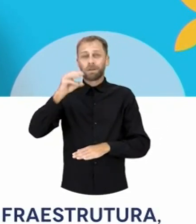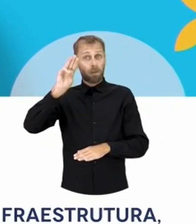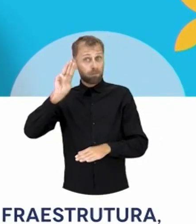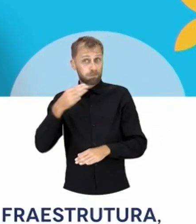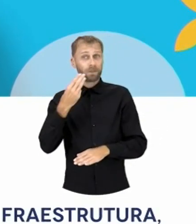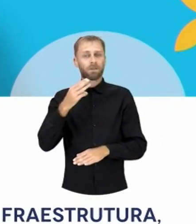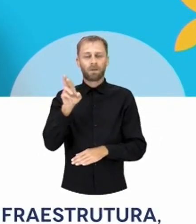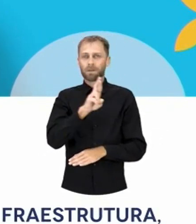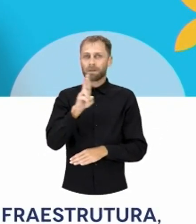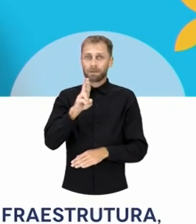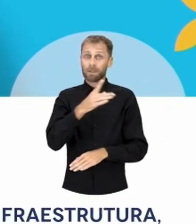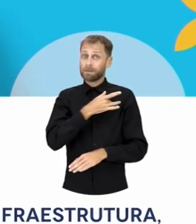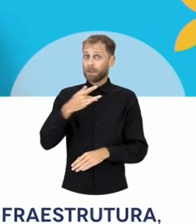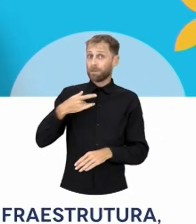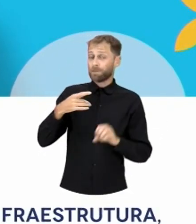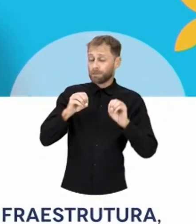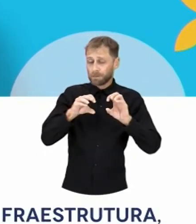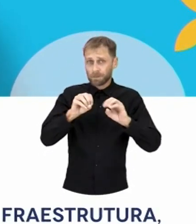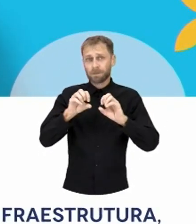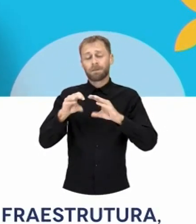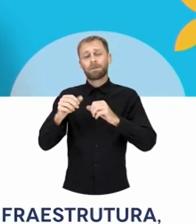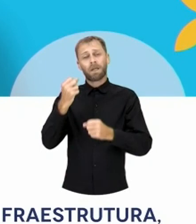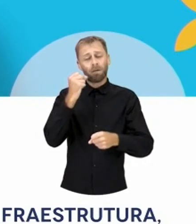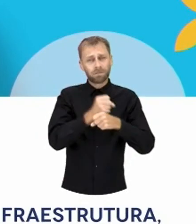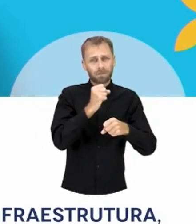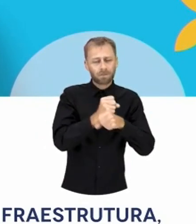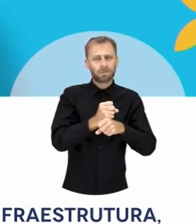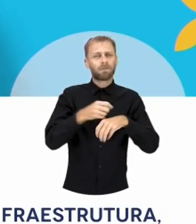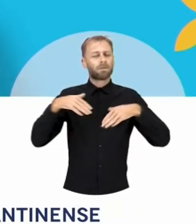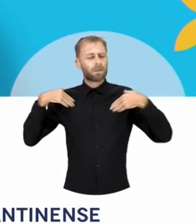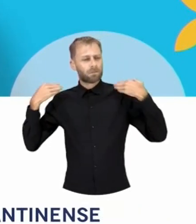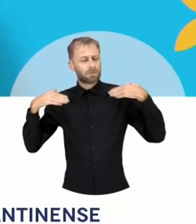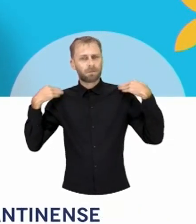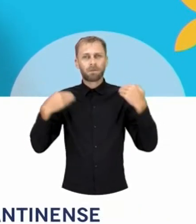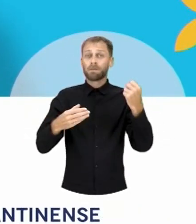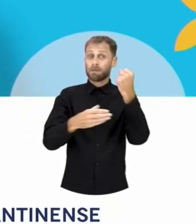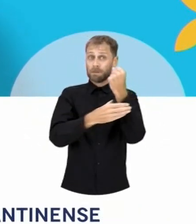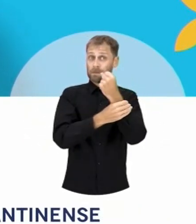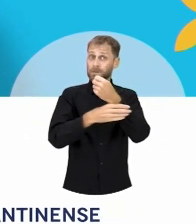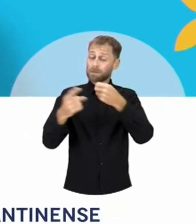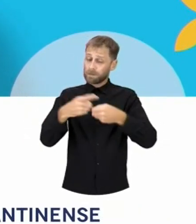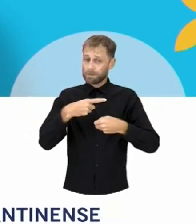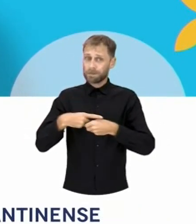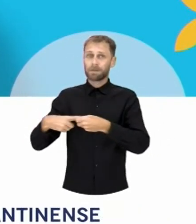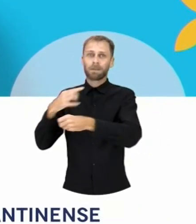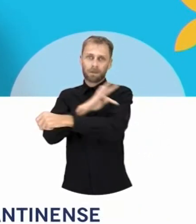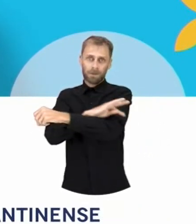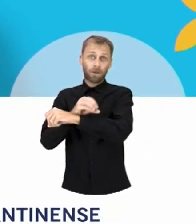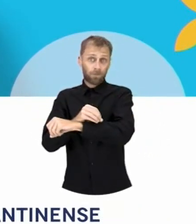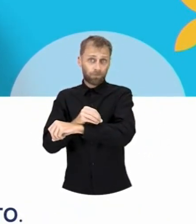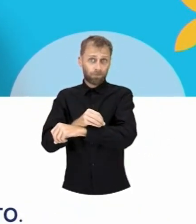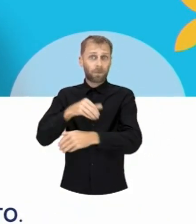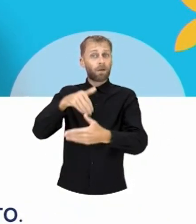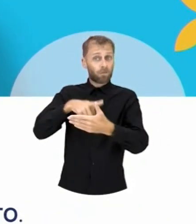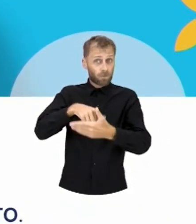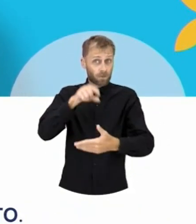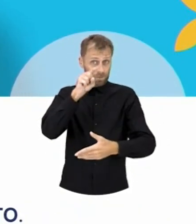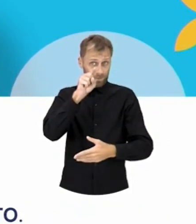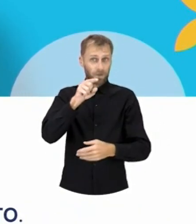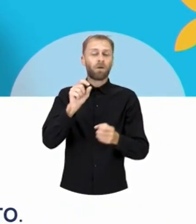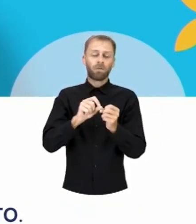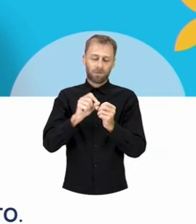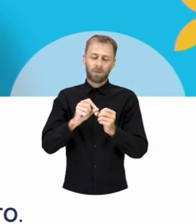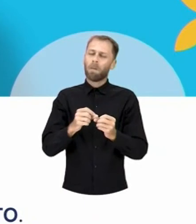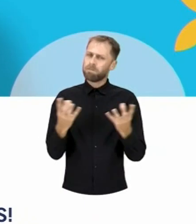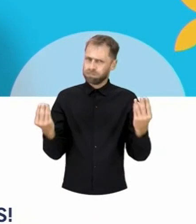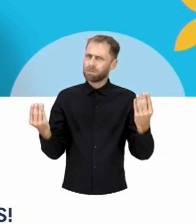Em recursos investidos na saúde Na educação Infraestrutura Turismo E segurança nos municípios do Acantinense Com o seu voto A gente